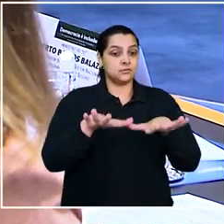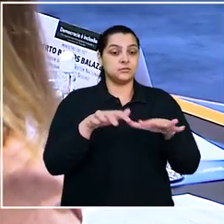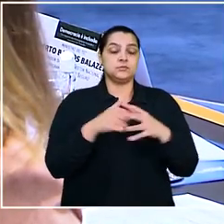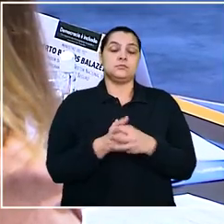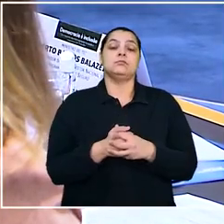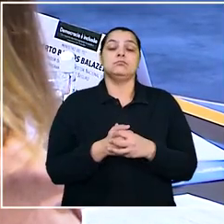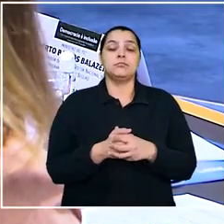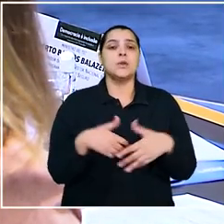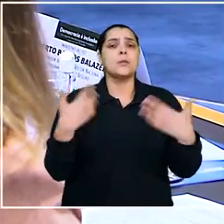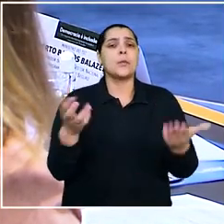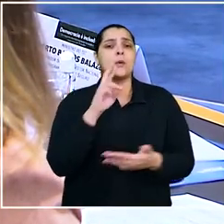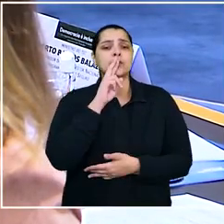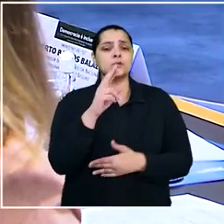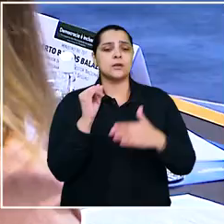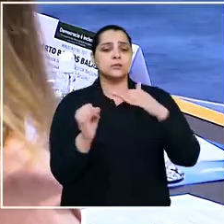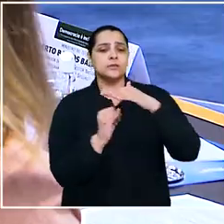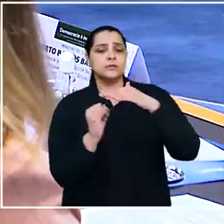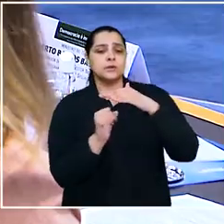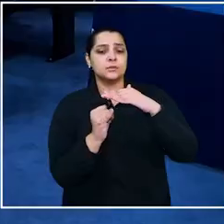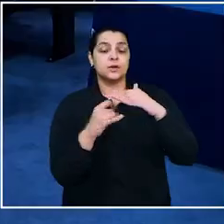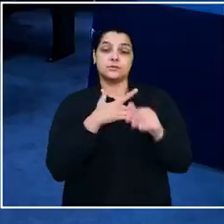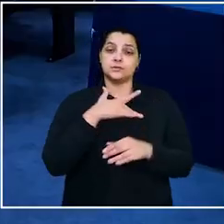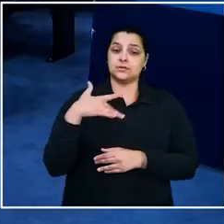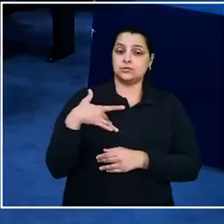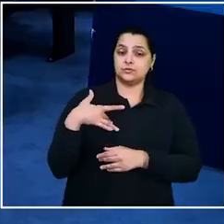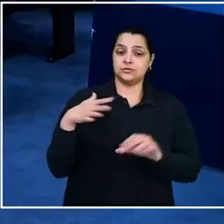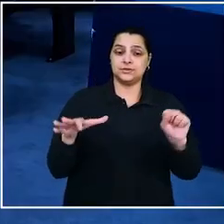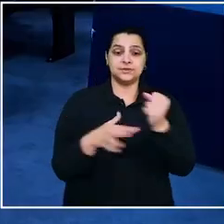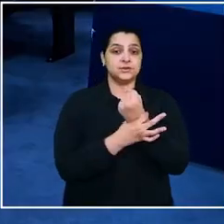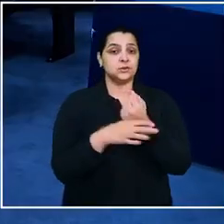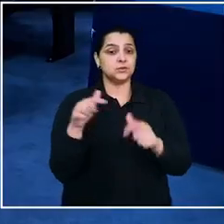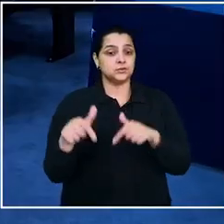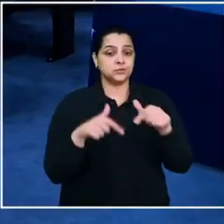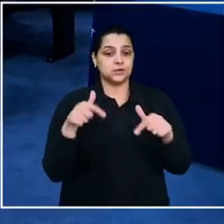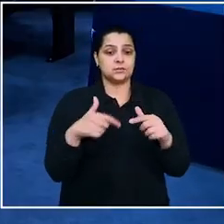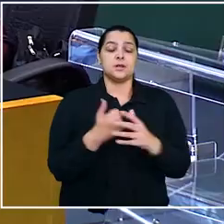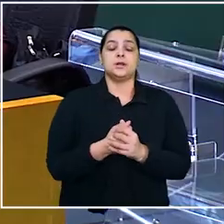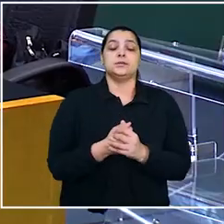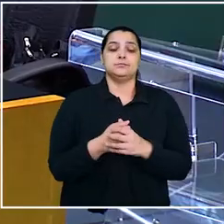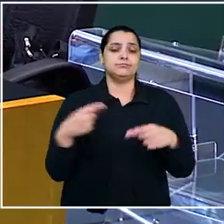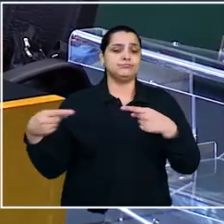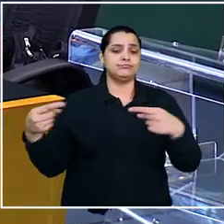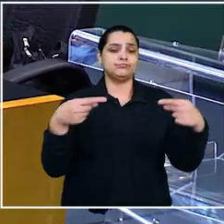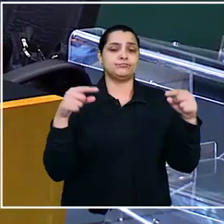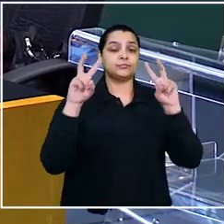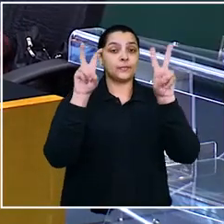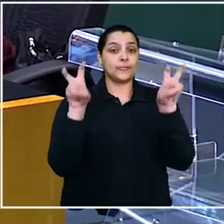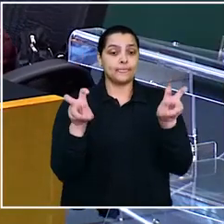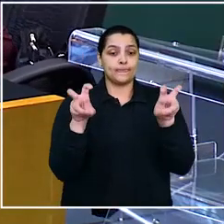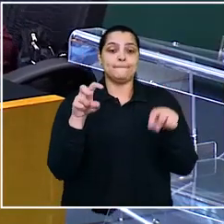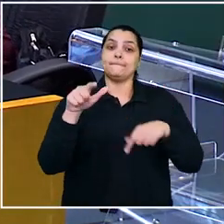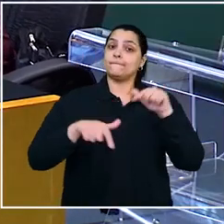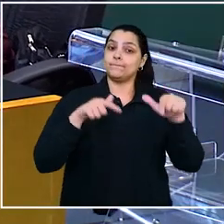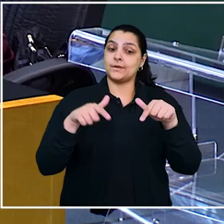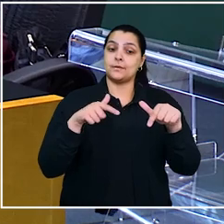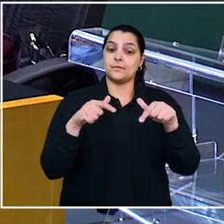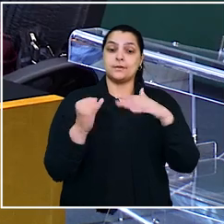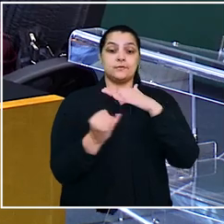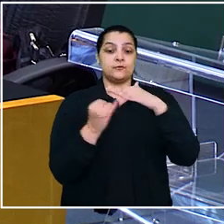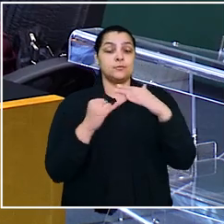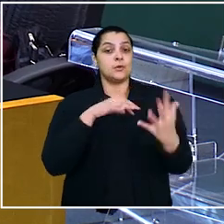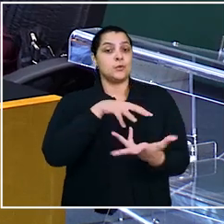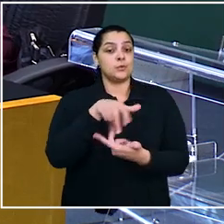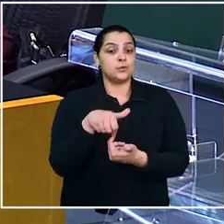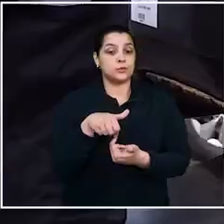Inclusão, os impactos da informalidade na saúde e segurança do trabalho. Foram debatidos temas como o trabalho